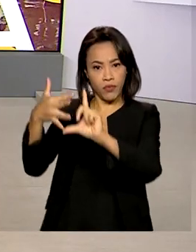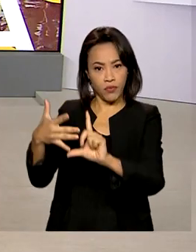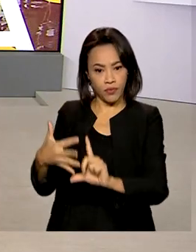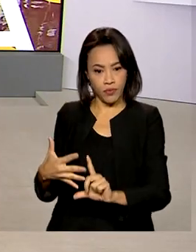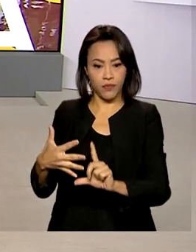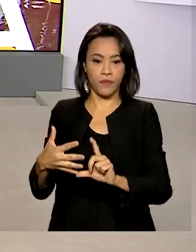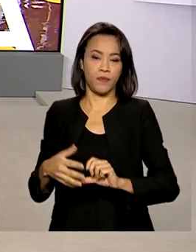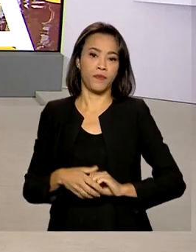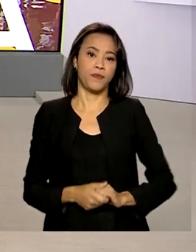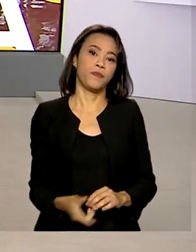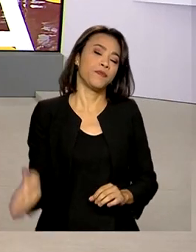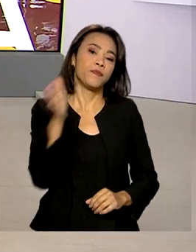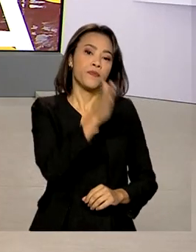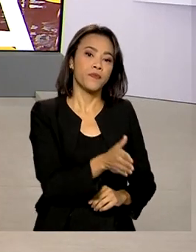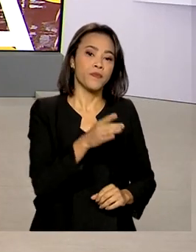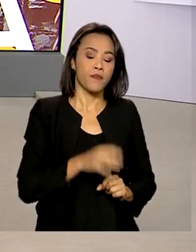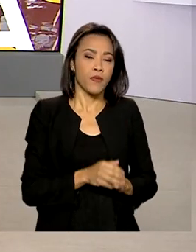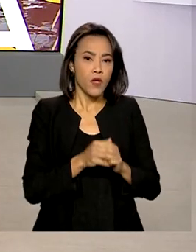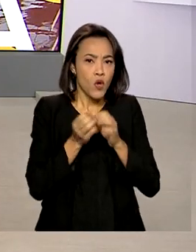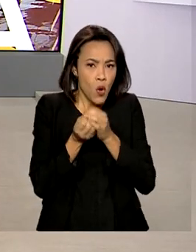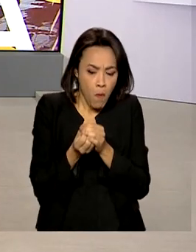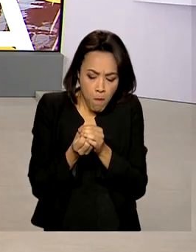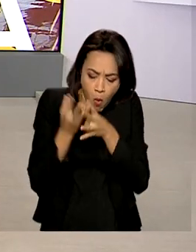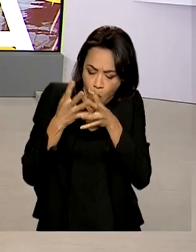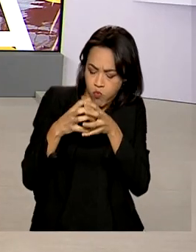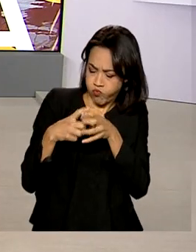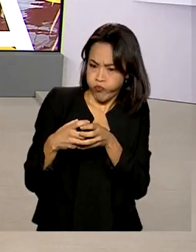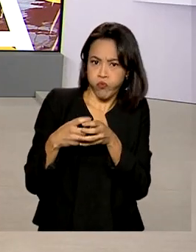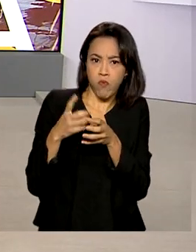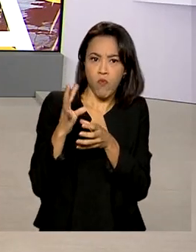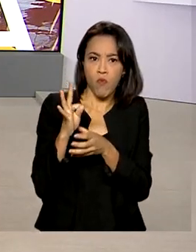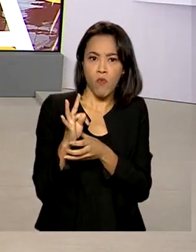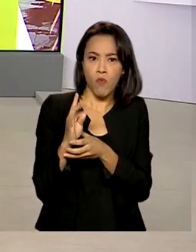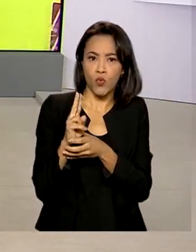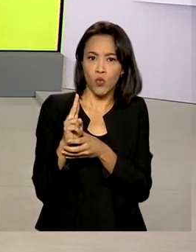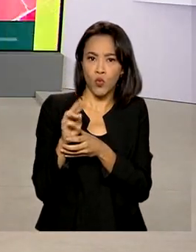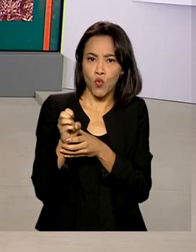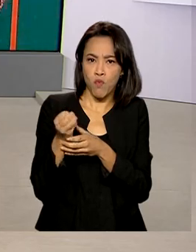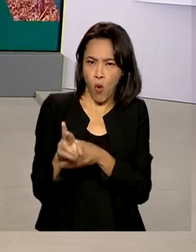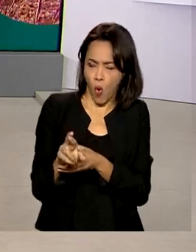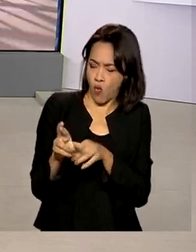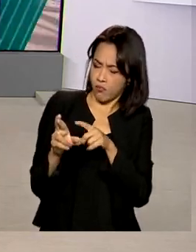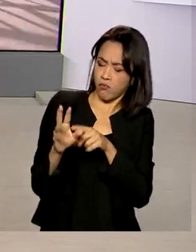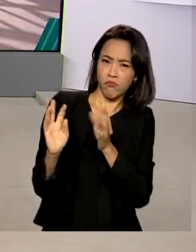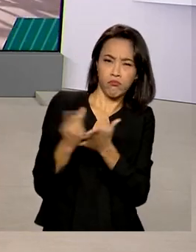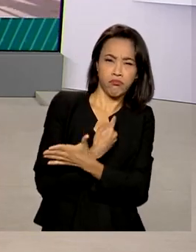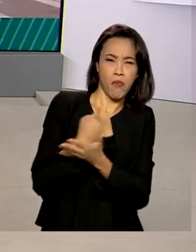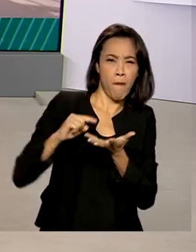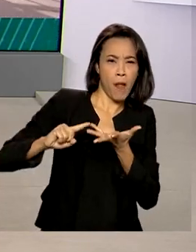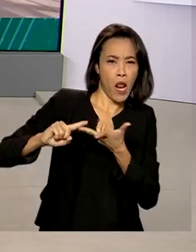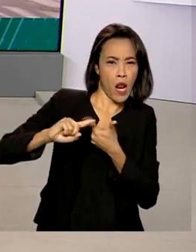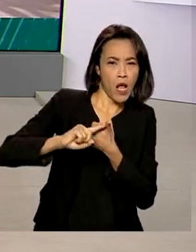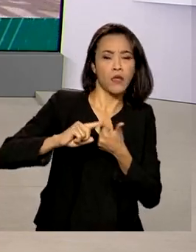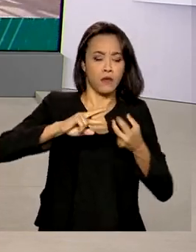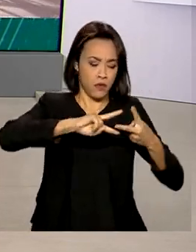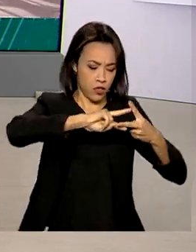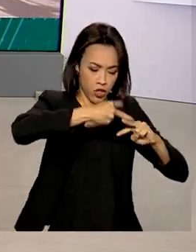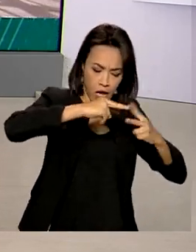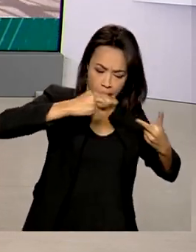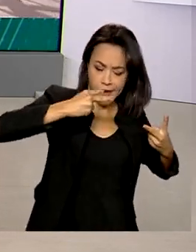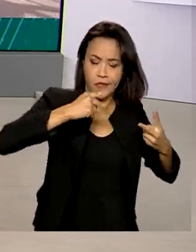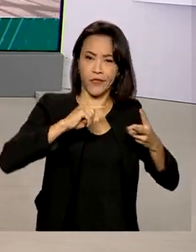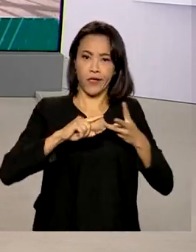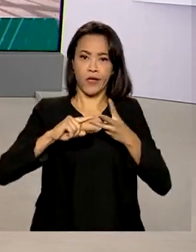O aparecimento de um tumor pode ter como causa uma série de fatores, desde a herança genética até aspectos